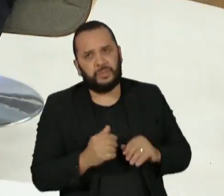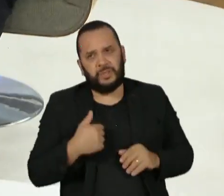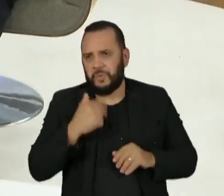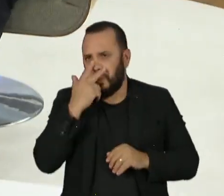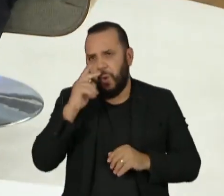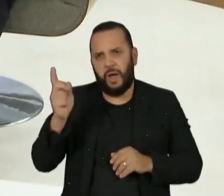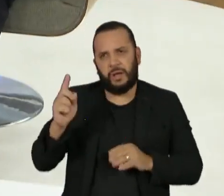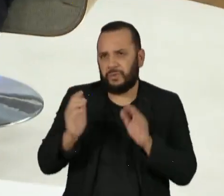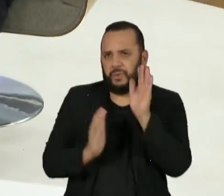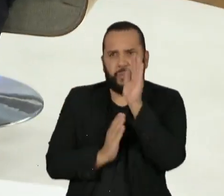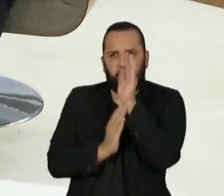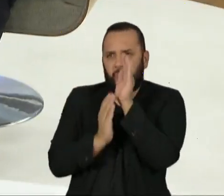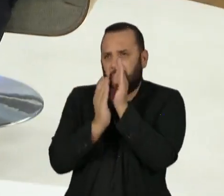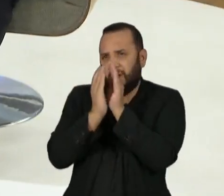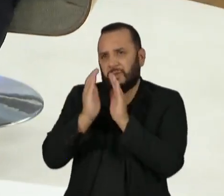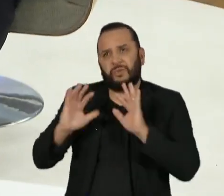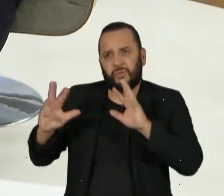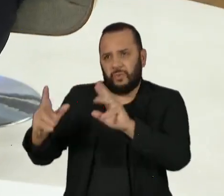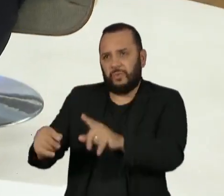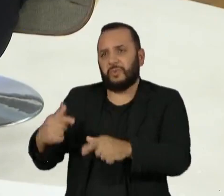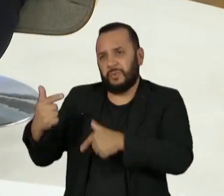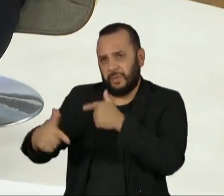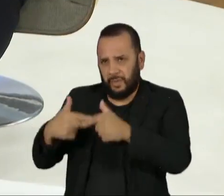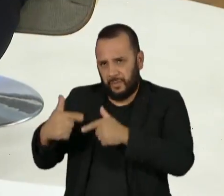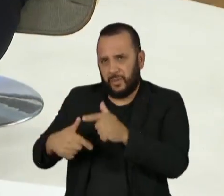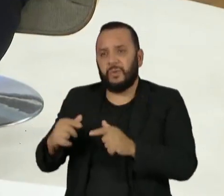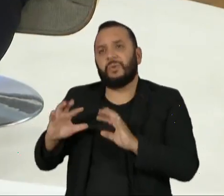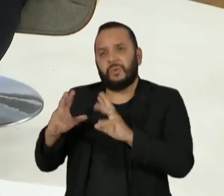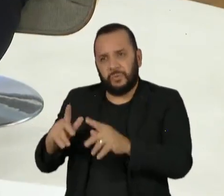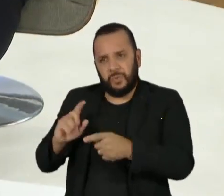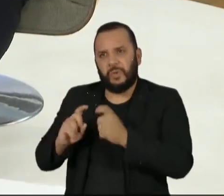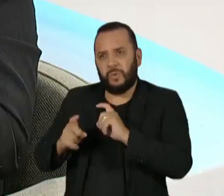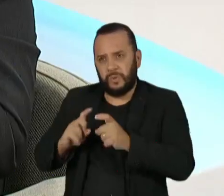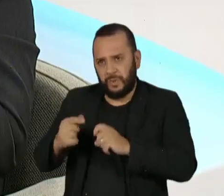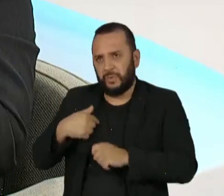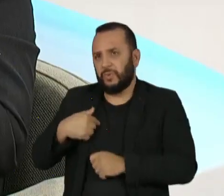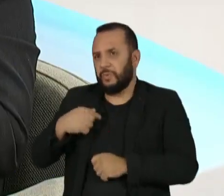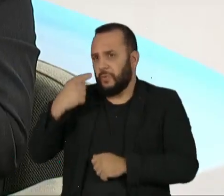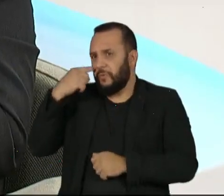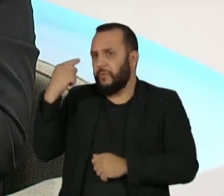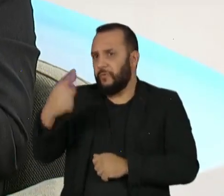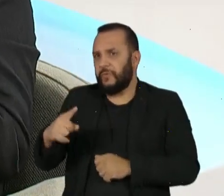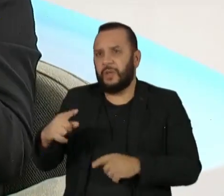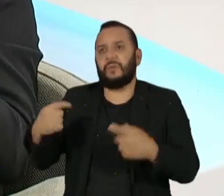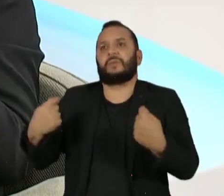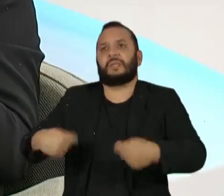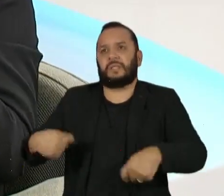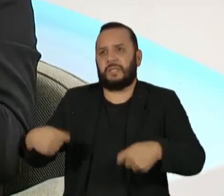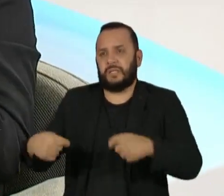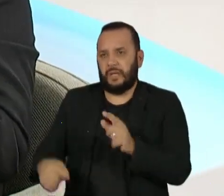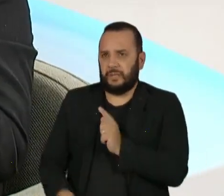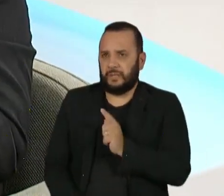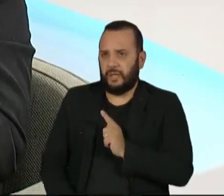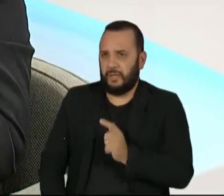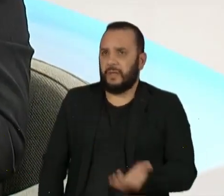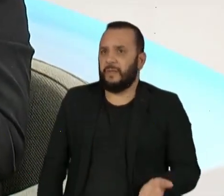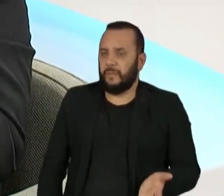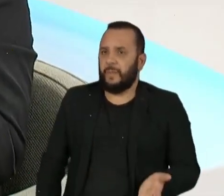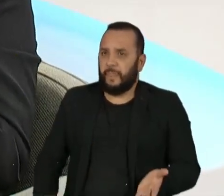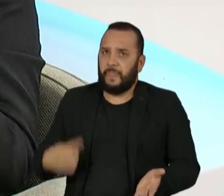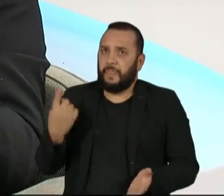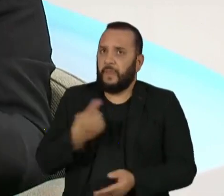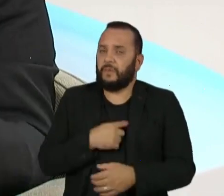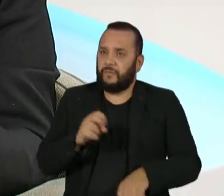burocrática. Todo mundo fez a sua tarefa. Todo mundo se reuniu, todo mundo viu onde tinha necessidade. E nós estamos distribuindo as